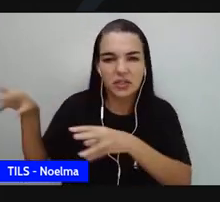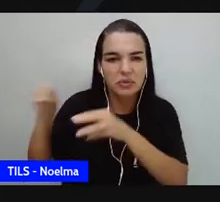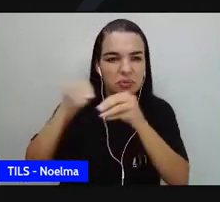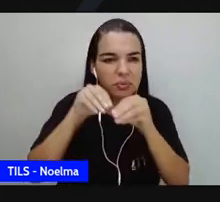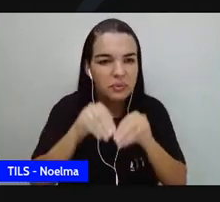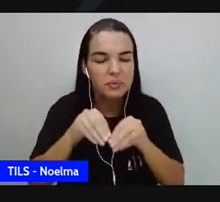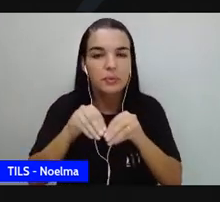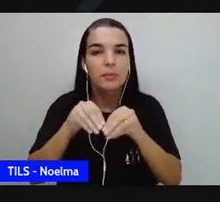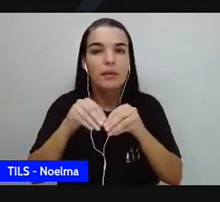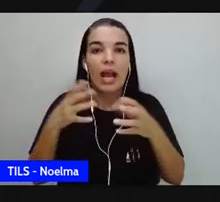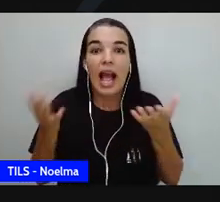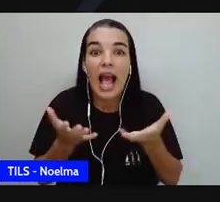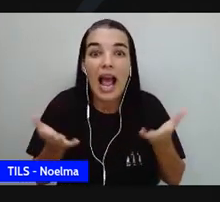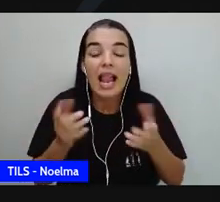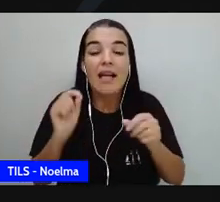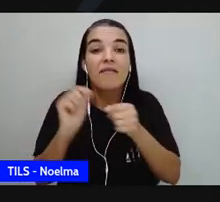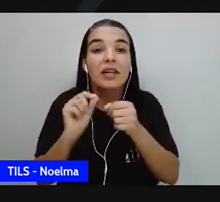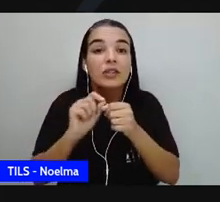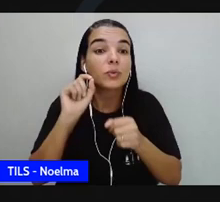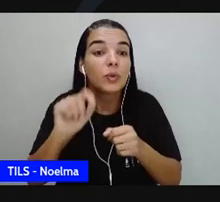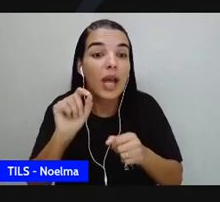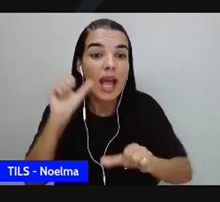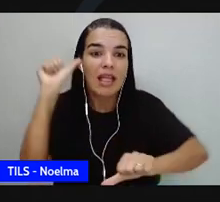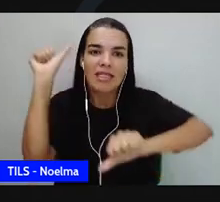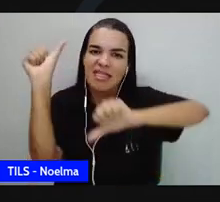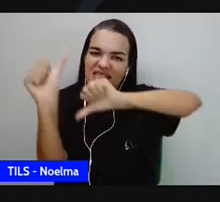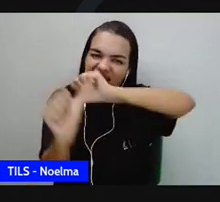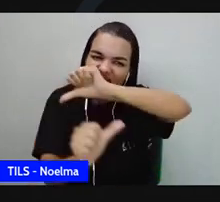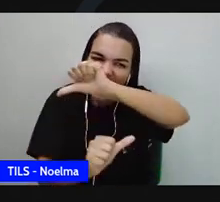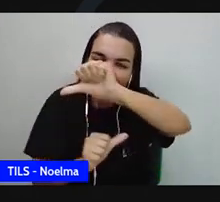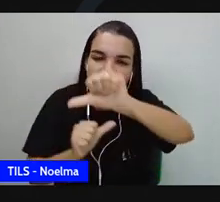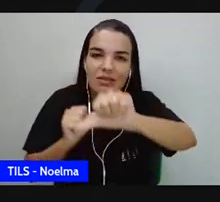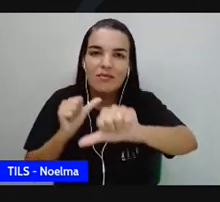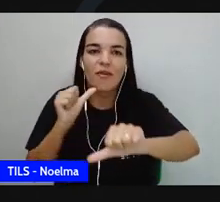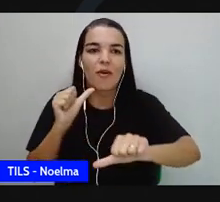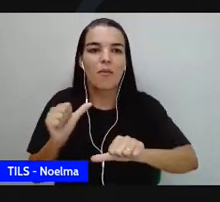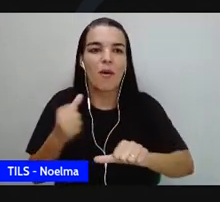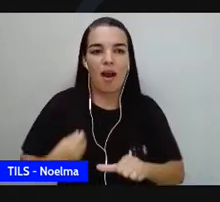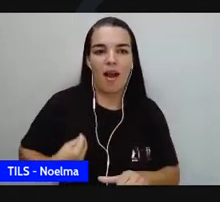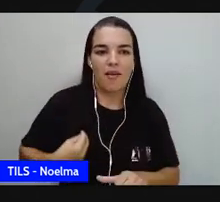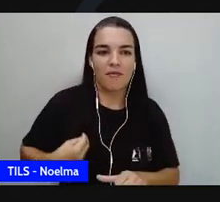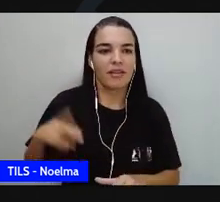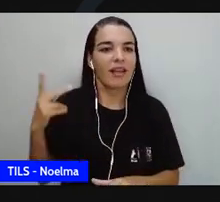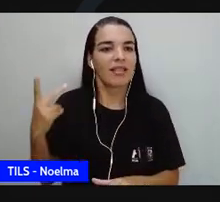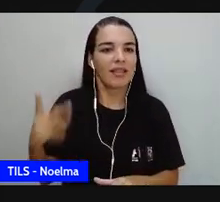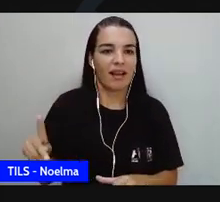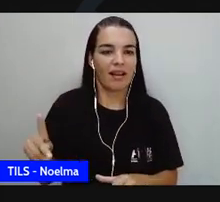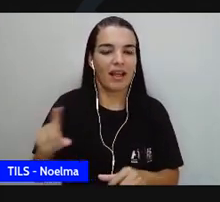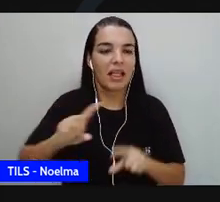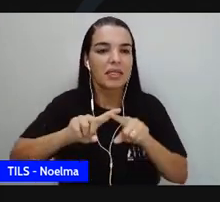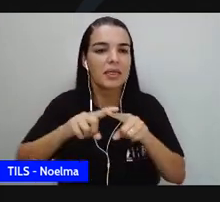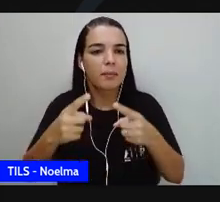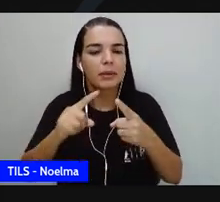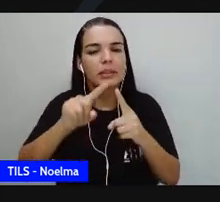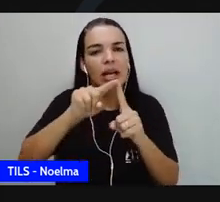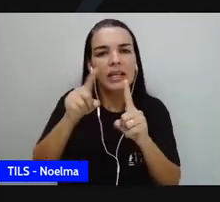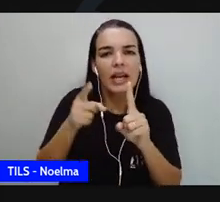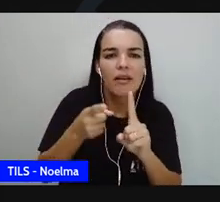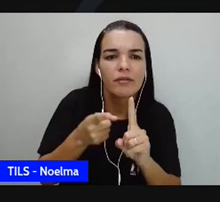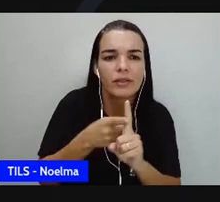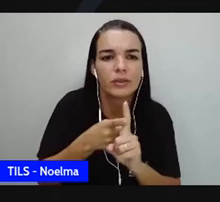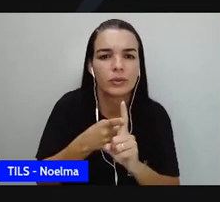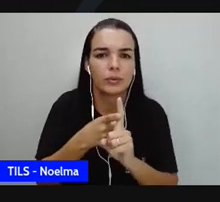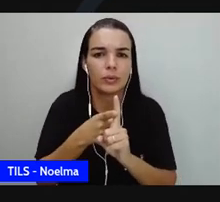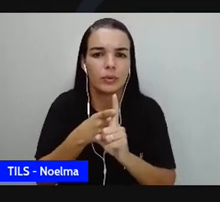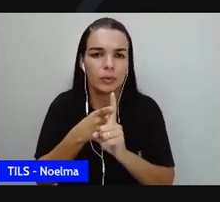Ou seja, quando ela estava na conta casa, que ela engravidou, não podia mais, que ela mandou ter um pedido, e enfim, ela vai